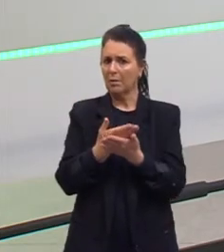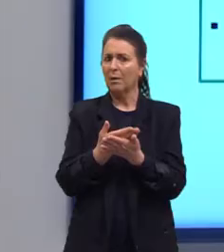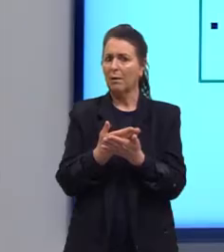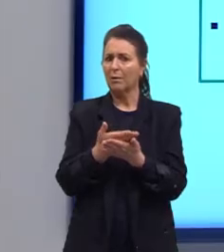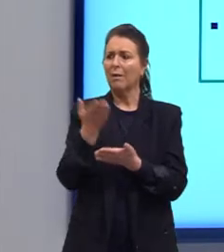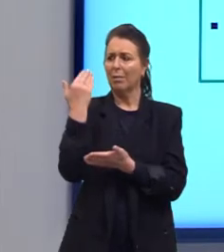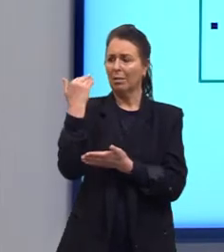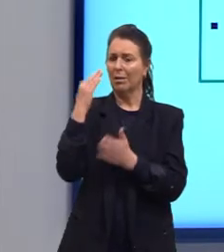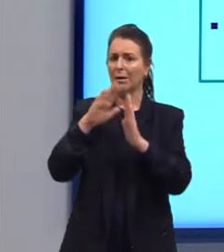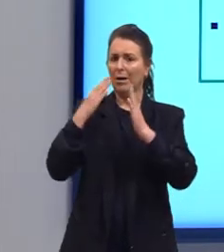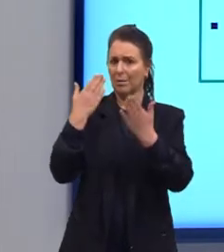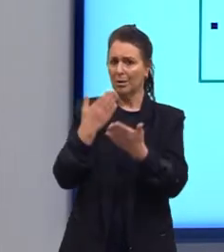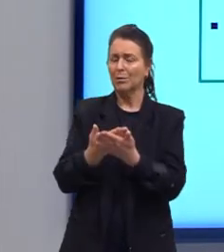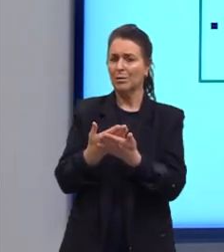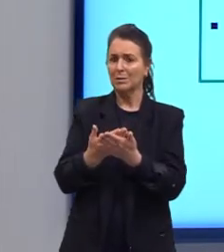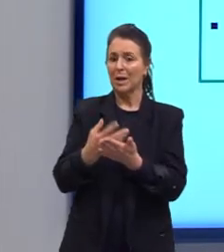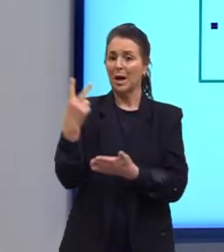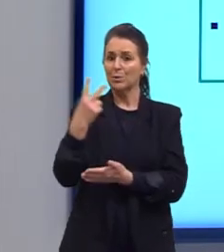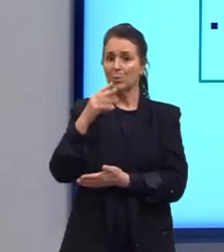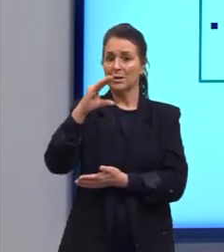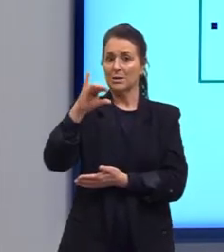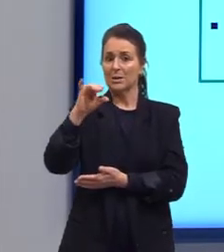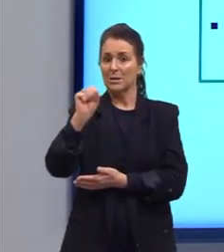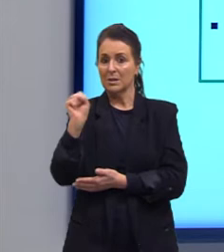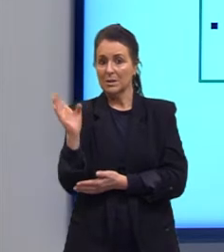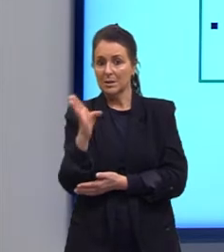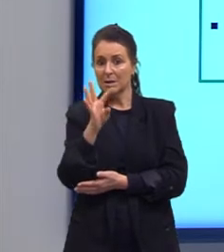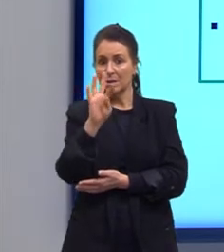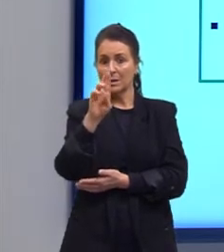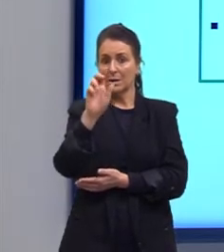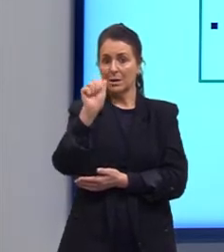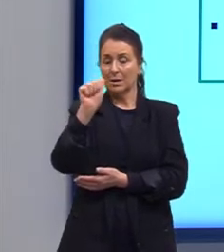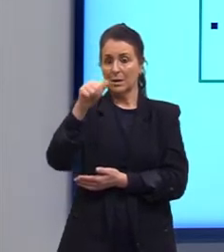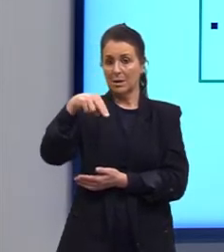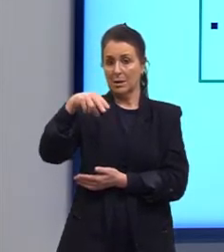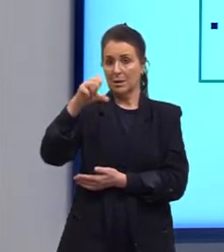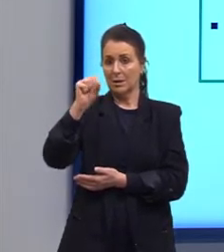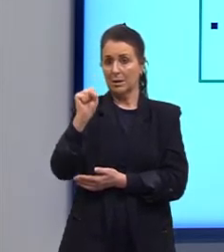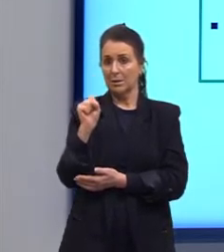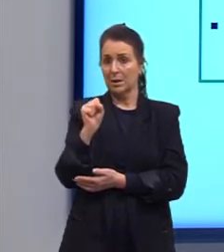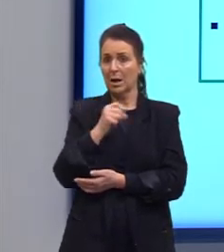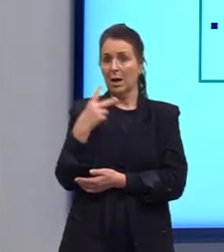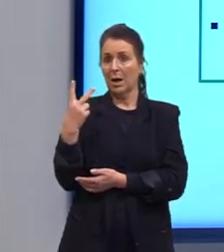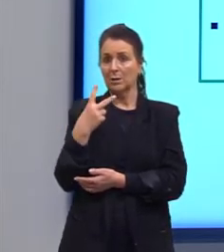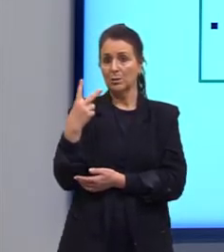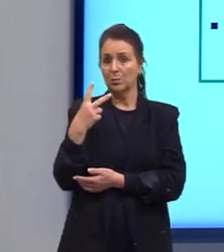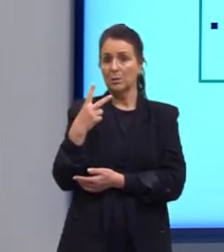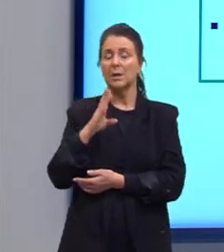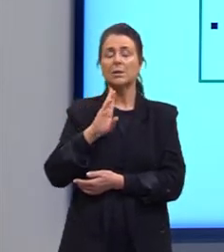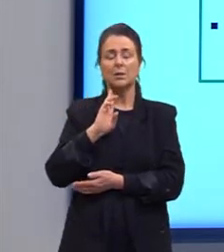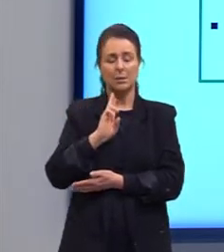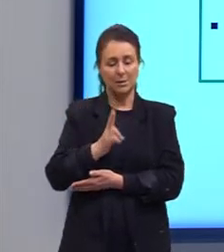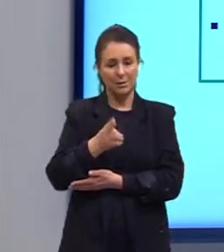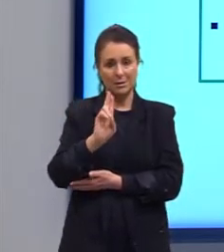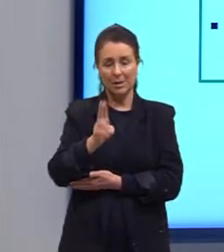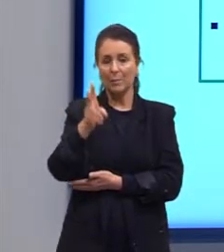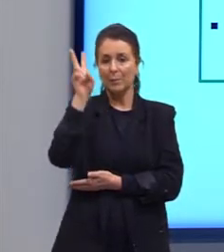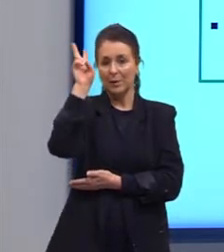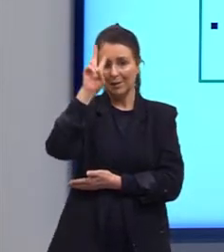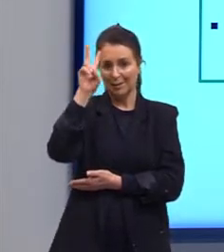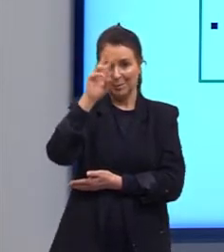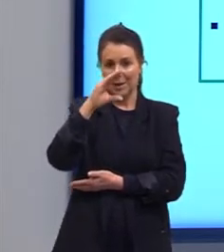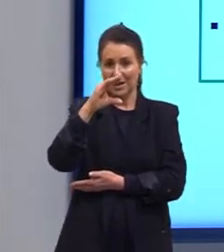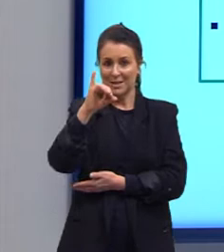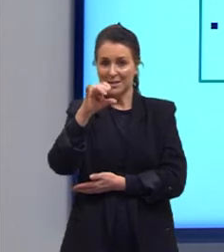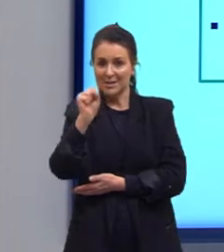de estudar a cis e trans. As outras passou batida, eu acho, mas a cis e trans a gente sempre lembra, porque a professora sempre faz